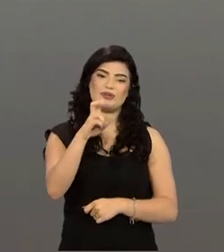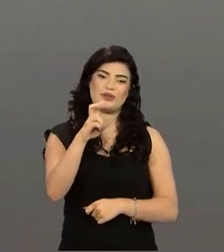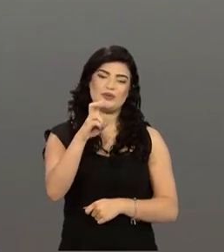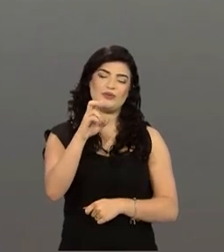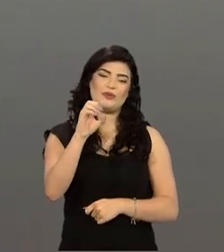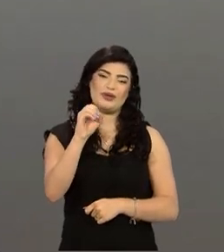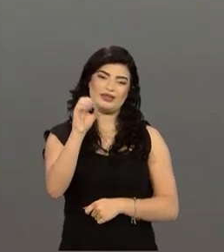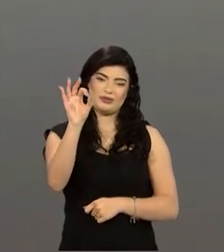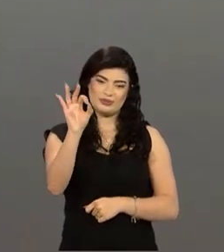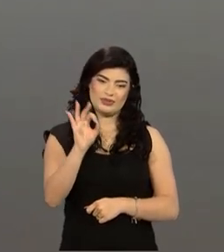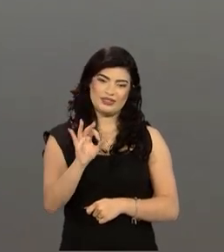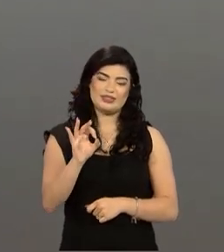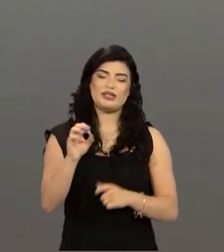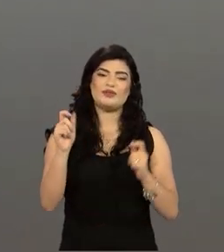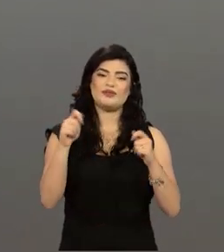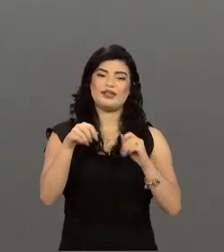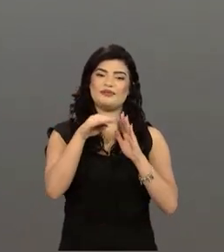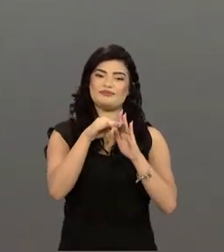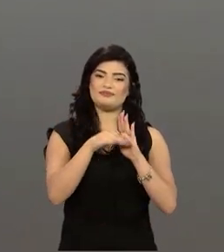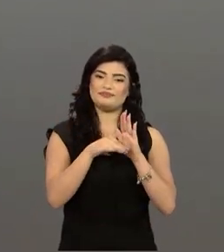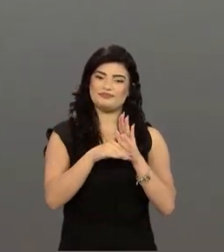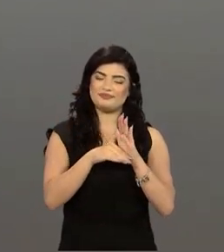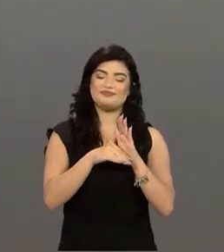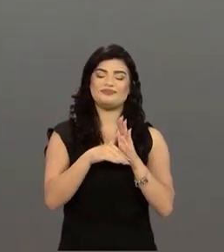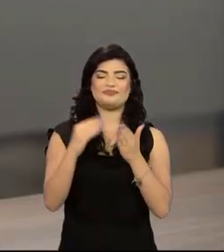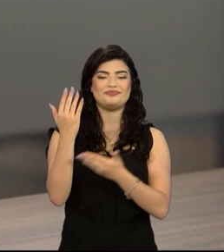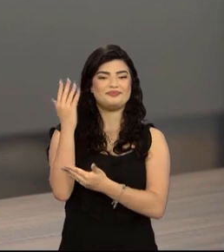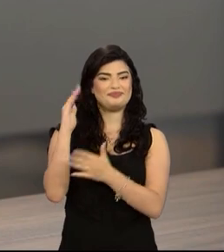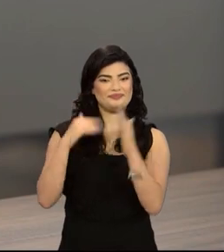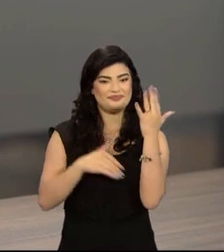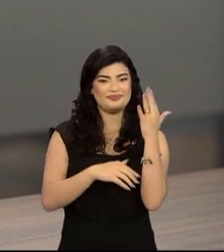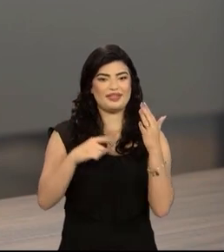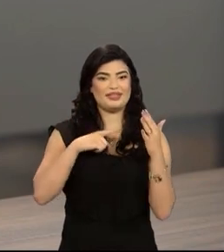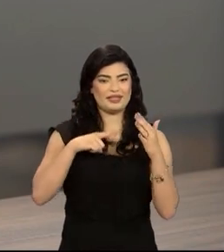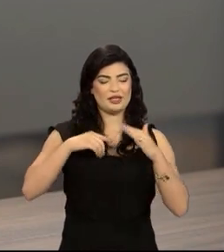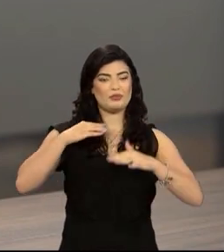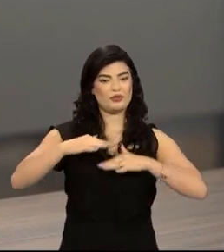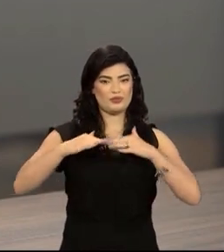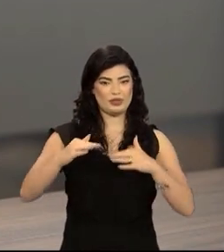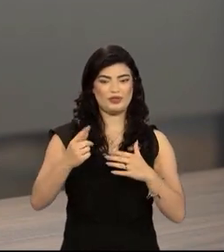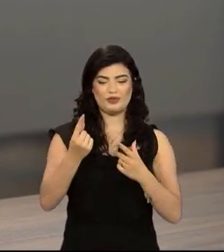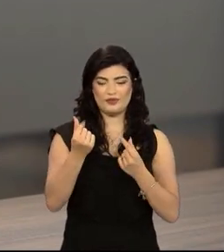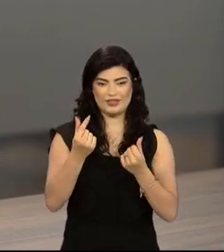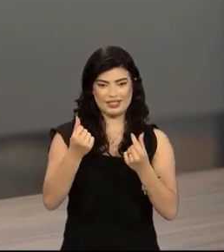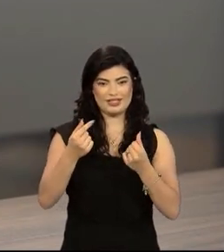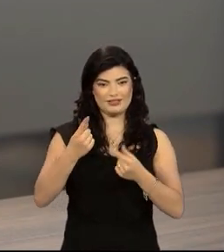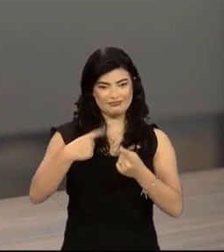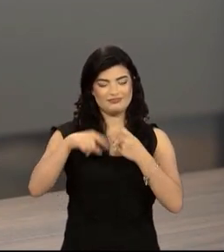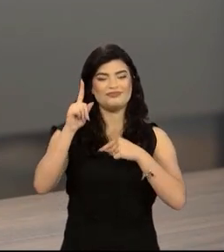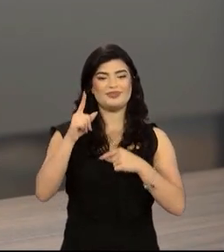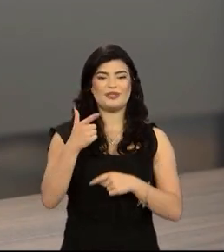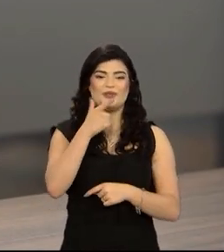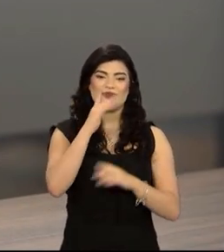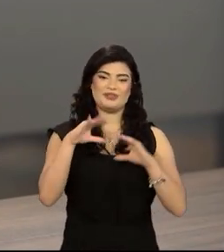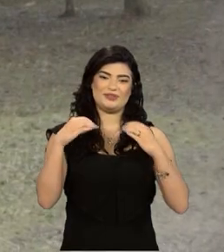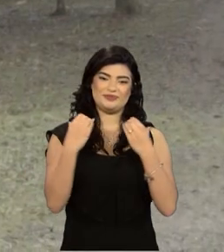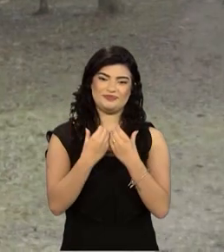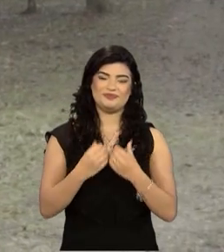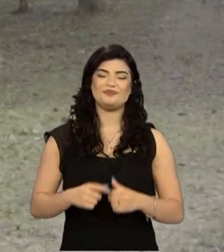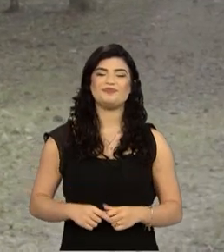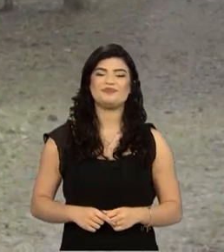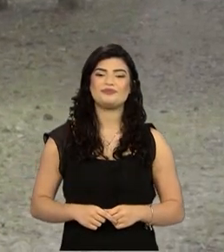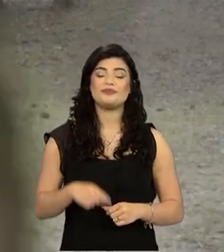% do recurso que o Parque das Neblinas movimenta, o recurso financeiro, voltam para a comunidade do entorno.